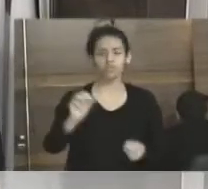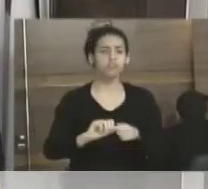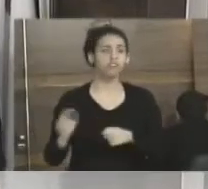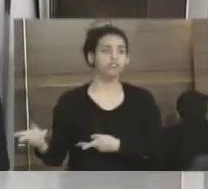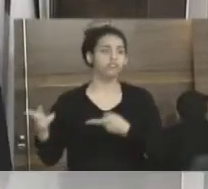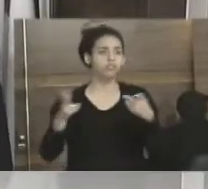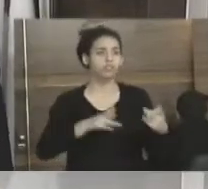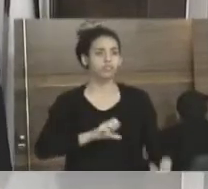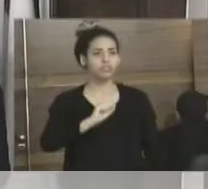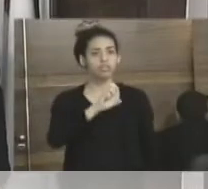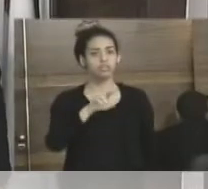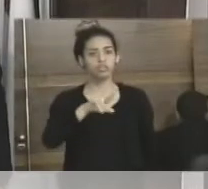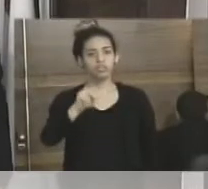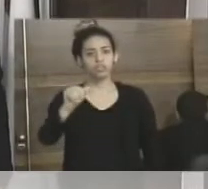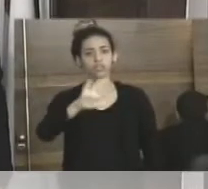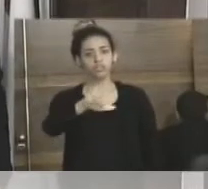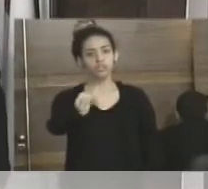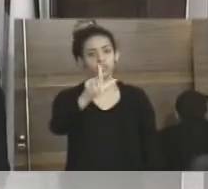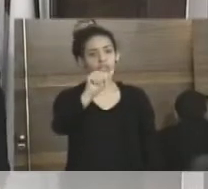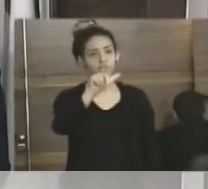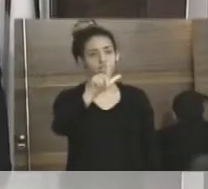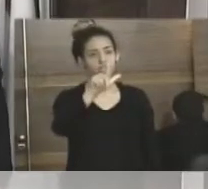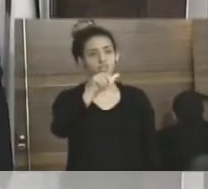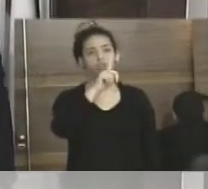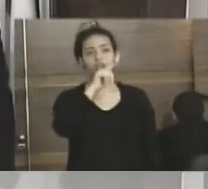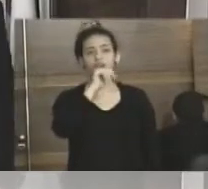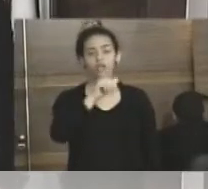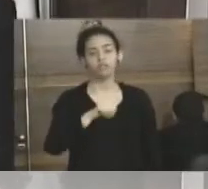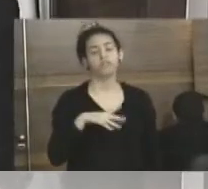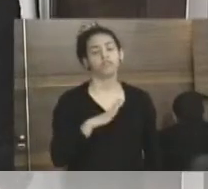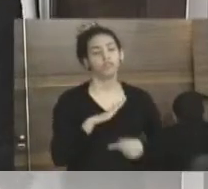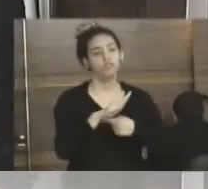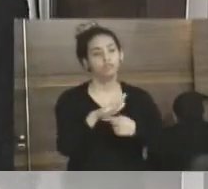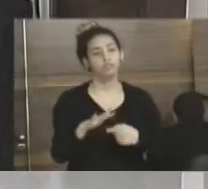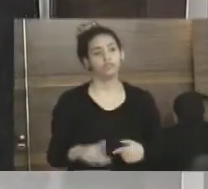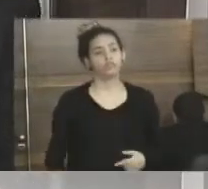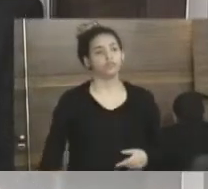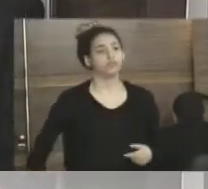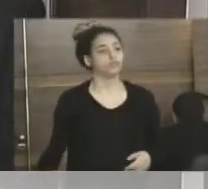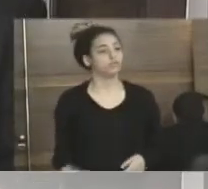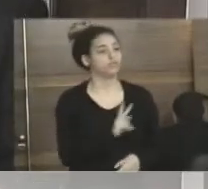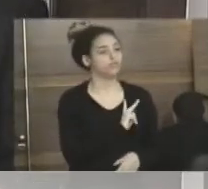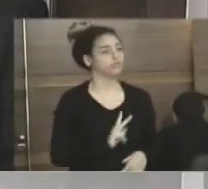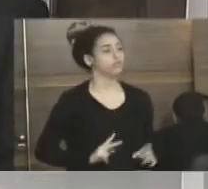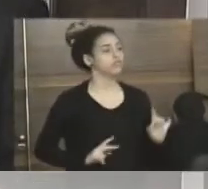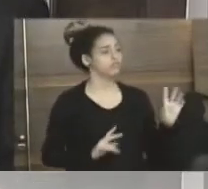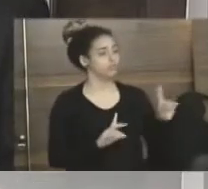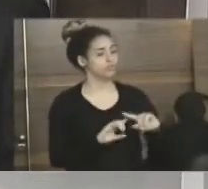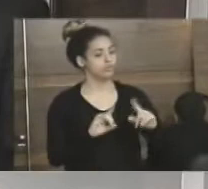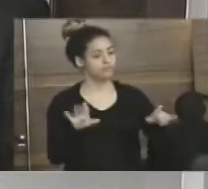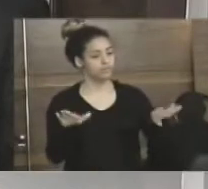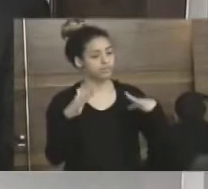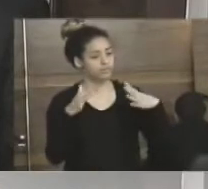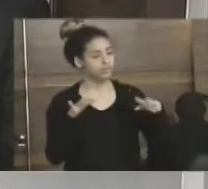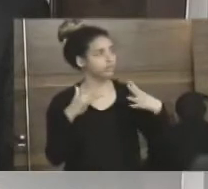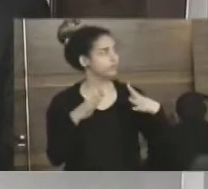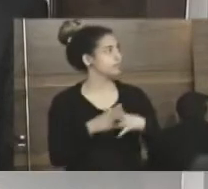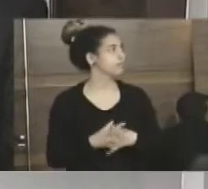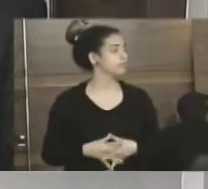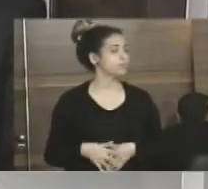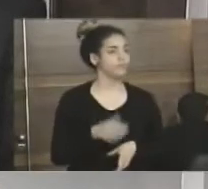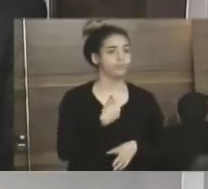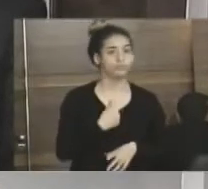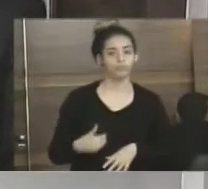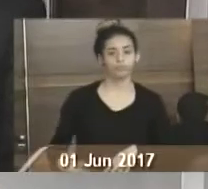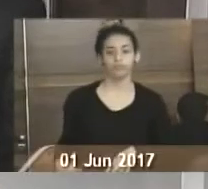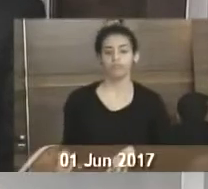visita ali na Serra d'Água e deu uma atenção ali no campo de futebol ali da Serra d'Água. Então, Sr. Presidente, eu fico por aqui, mas chamando a atenção para